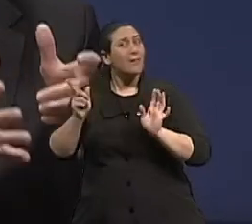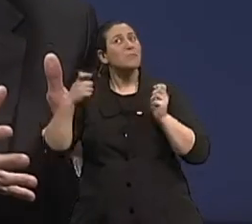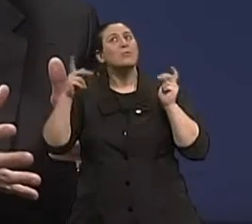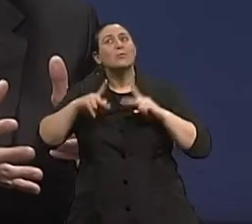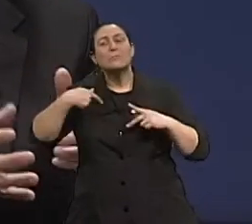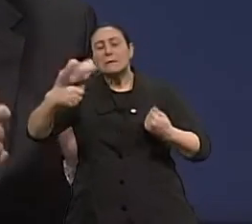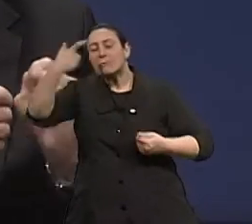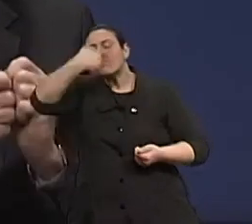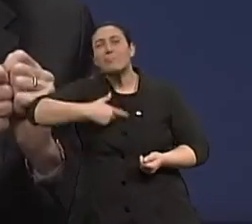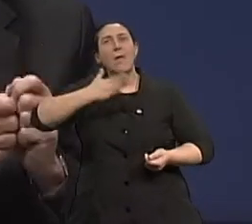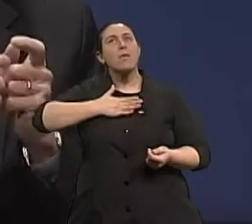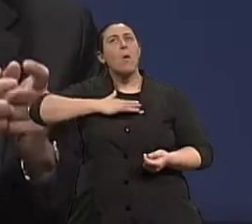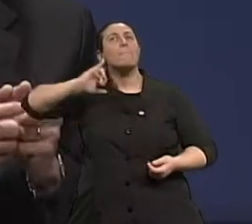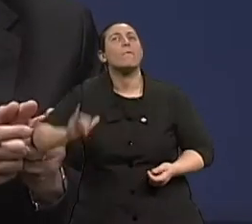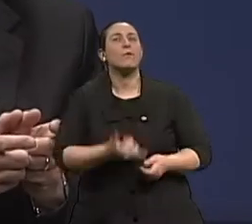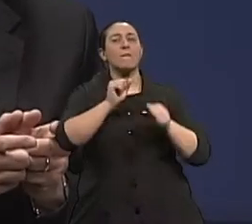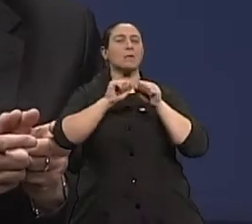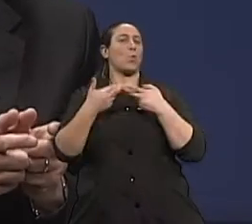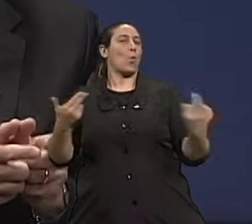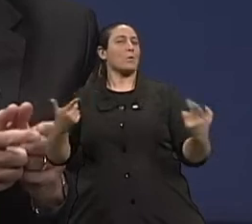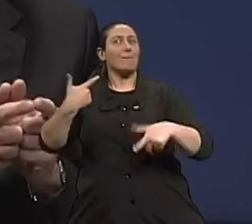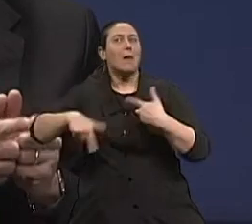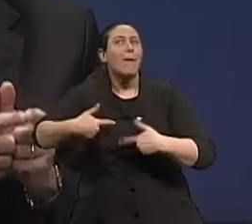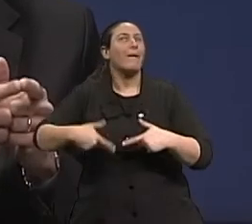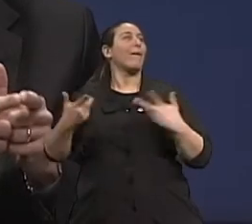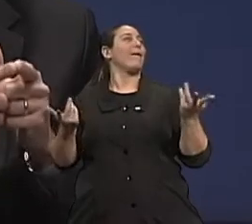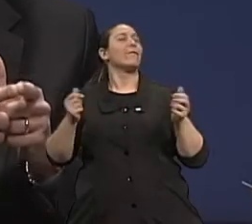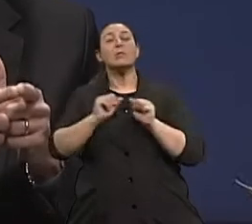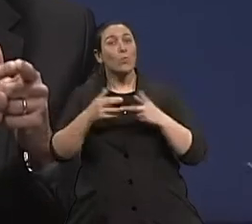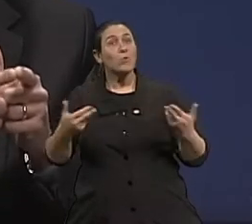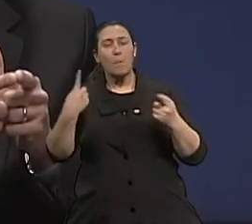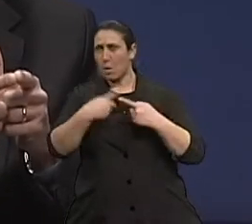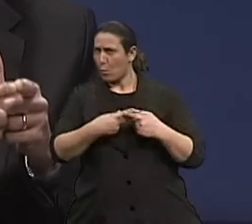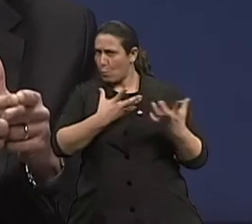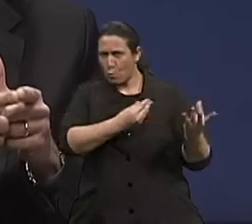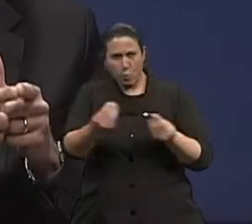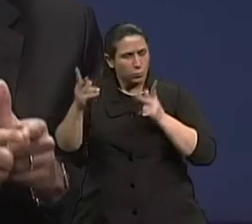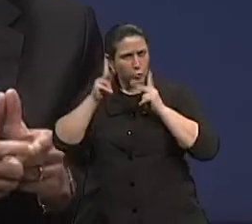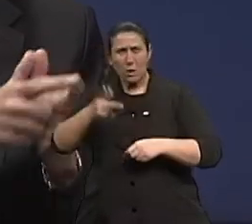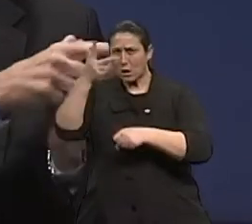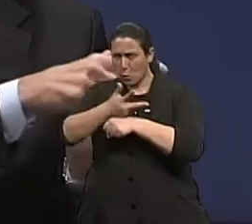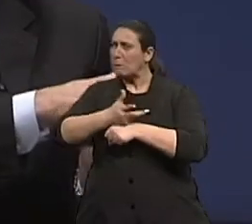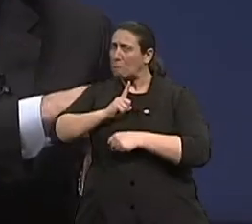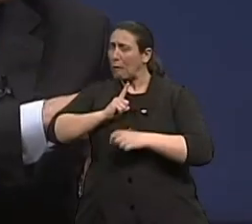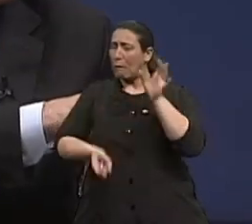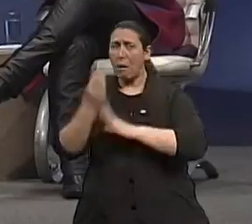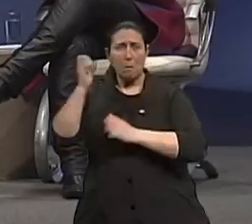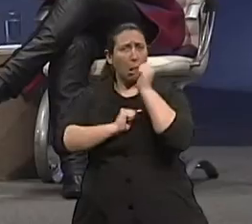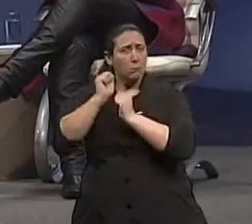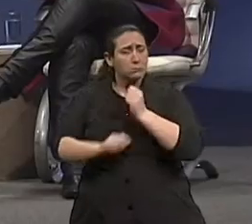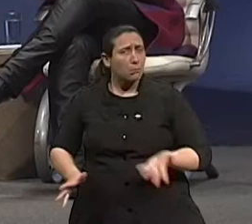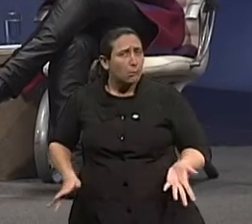sentir útil e eu também vejo que isso modificou. sim. Com certeza. idoso hoje e empreendedor. Se tu estás, por exemplo, do teu